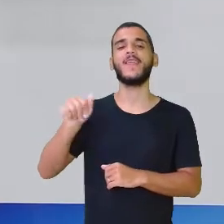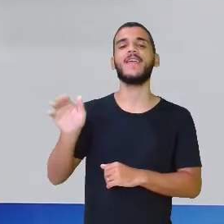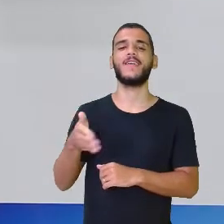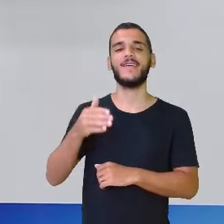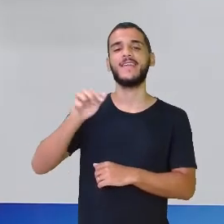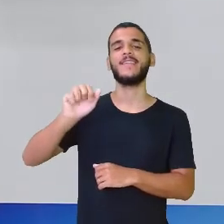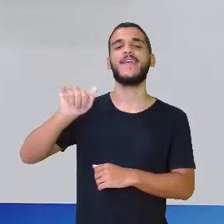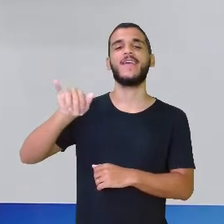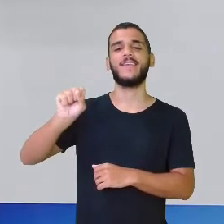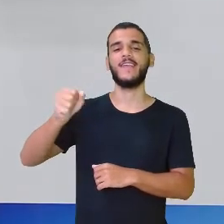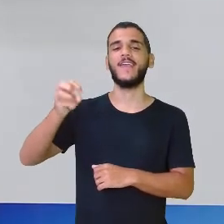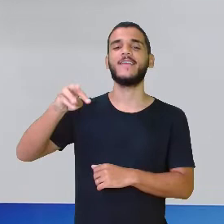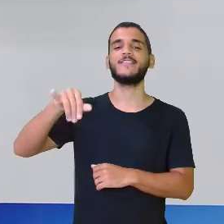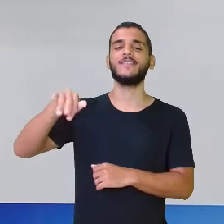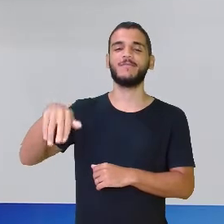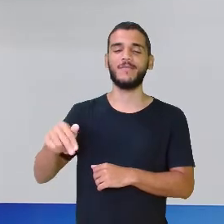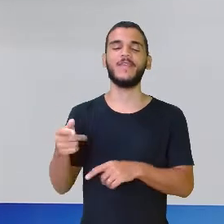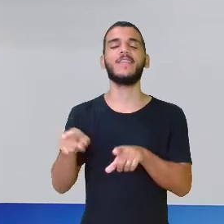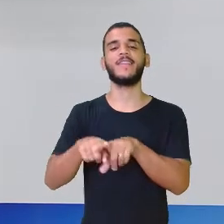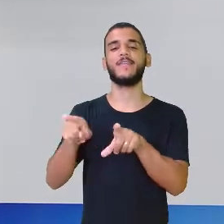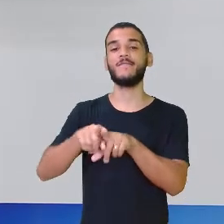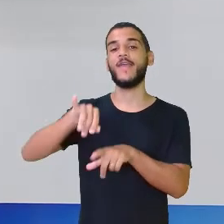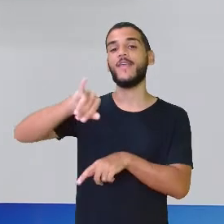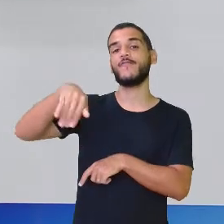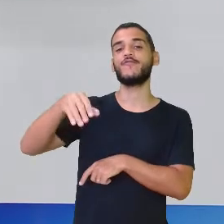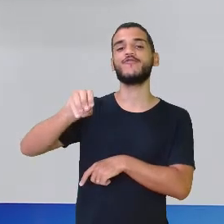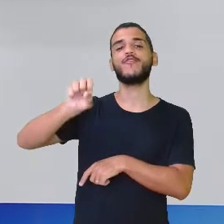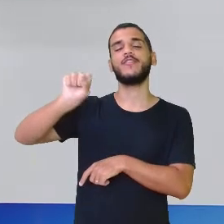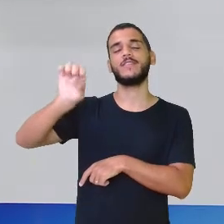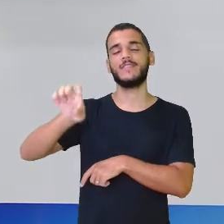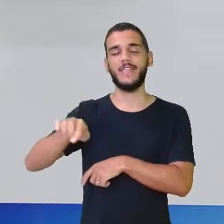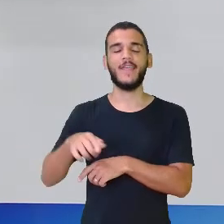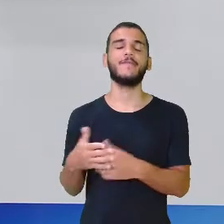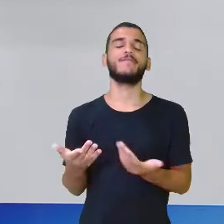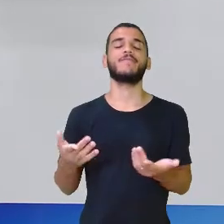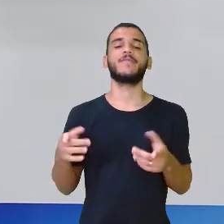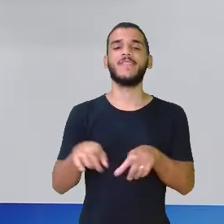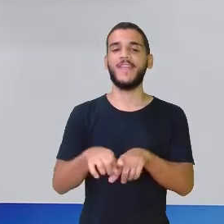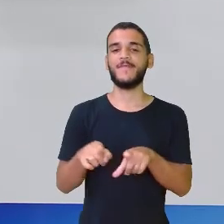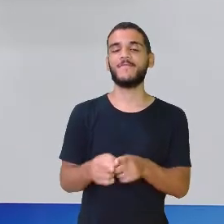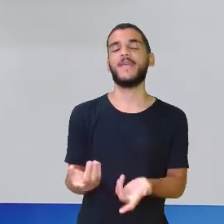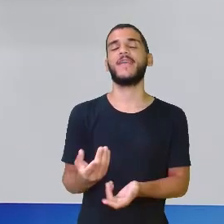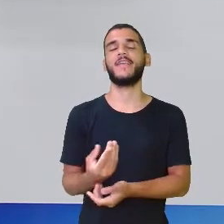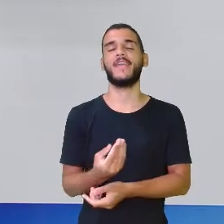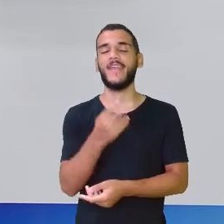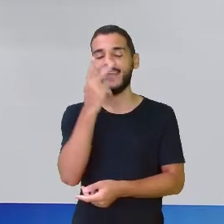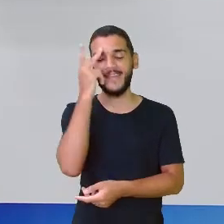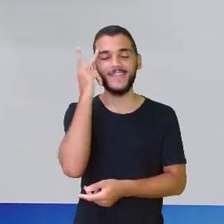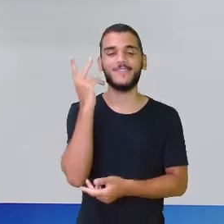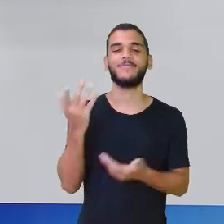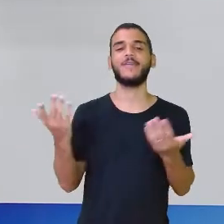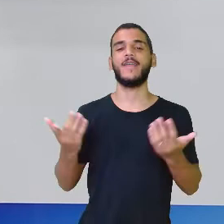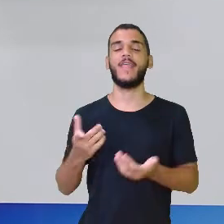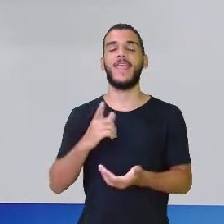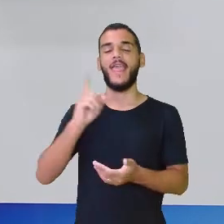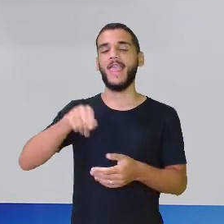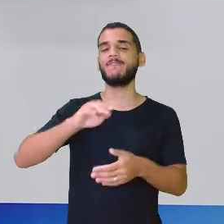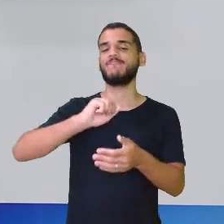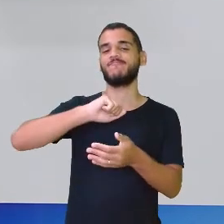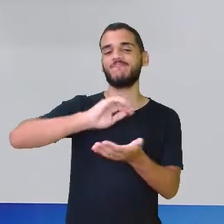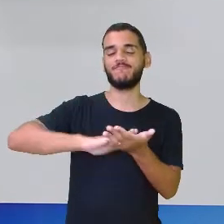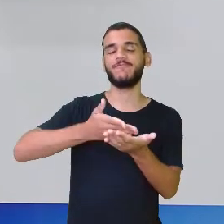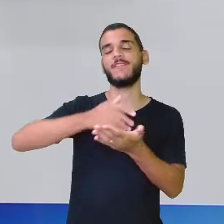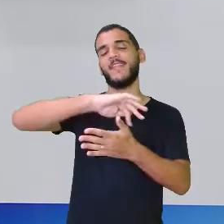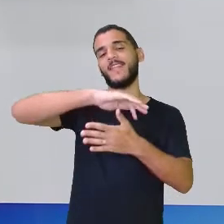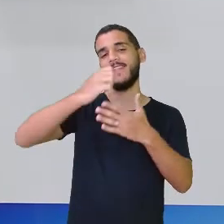maravilhosa! Fico muito feliz, quero vocês falando sempre aí, tá? E aqui com a gente também está o Crisma, que está sendo o nosso intérprete